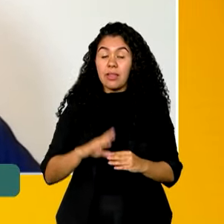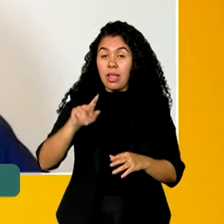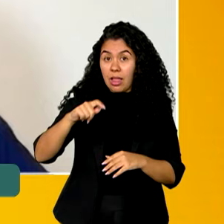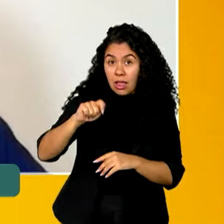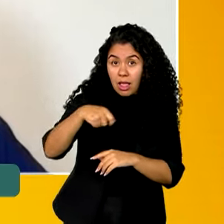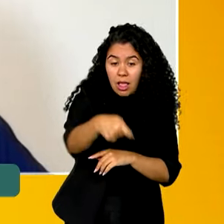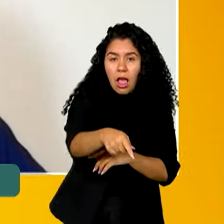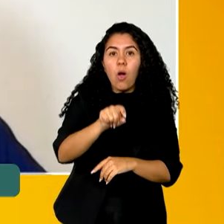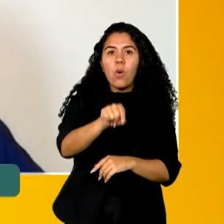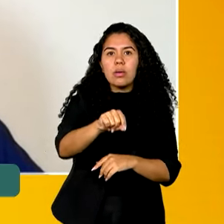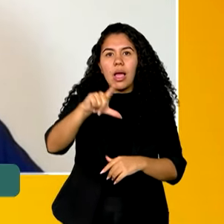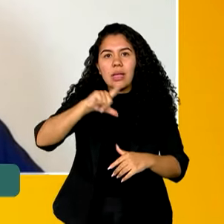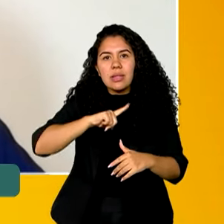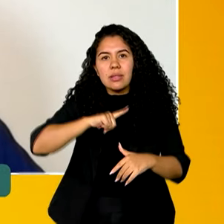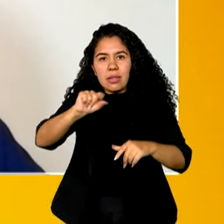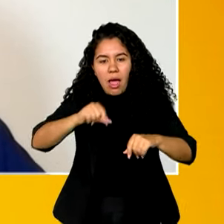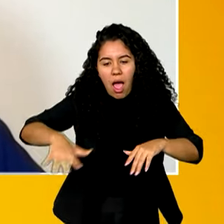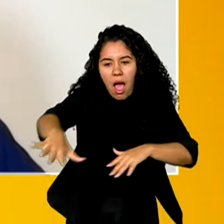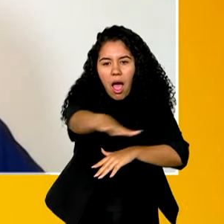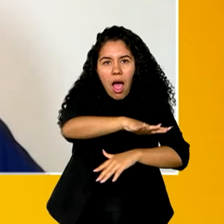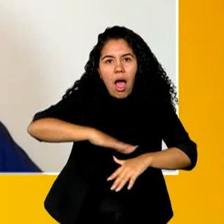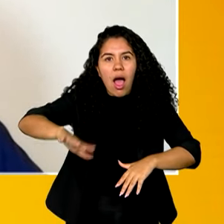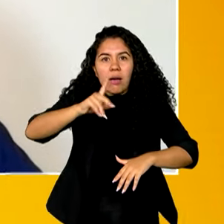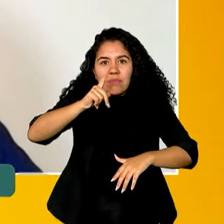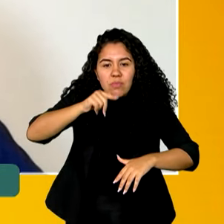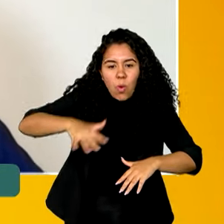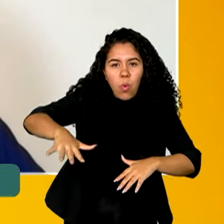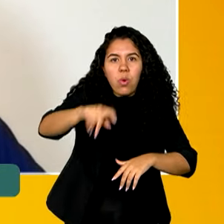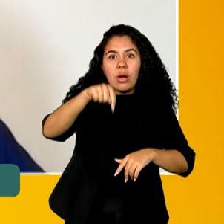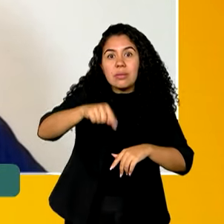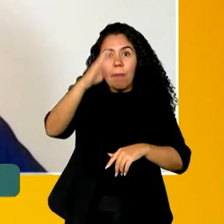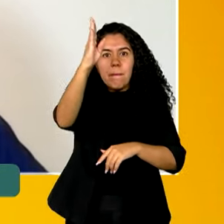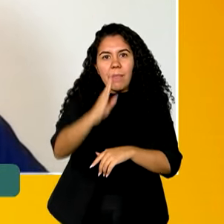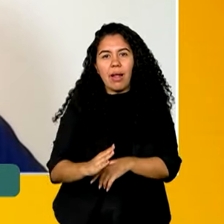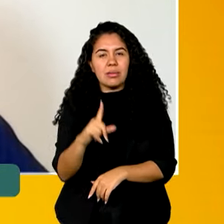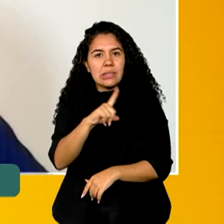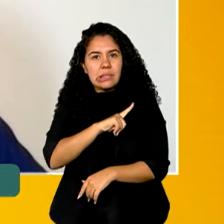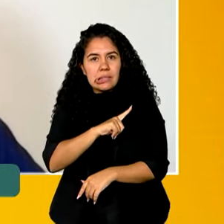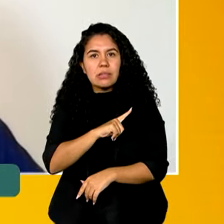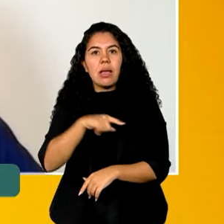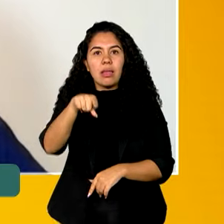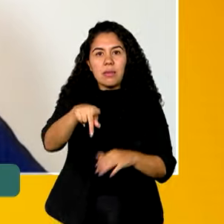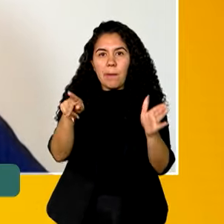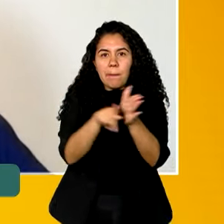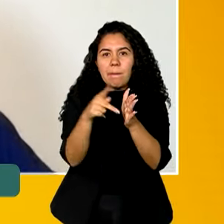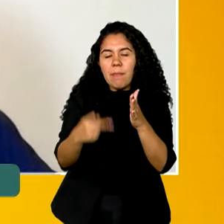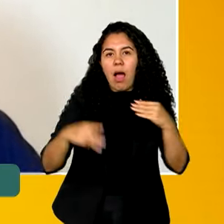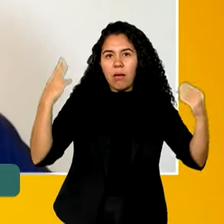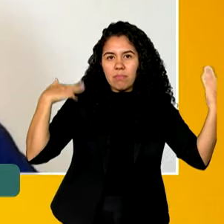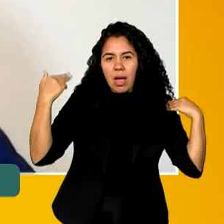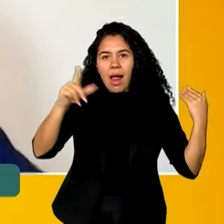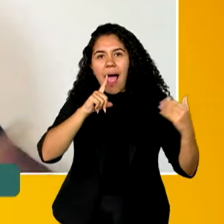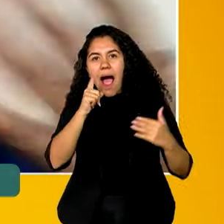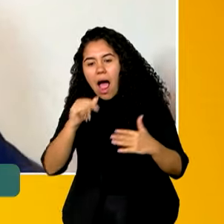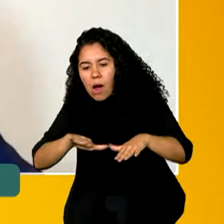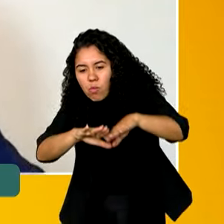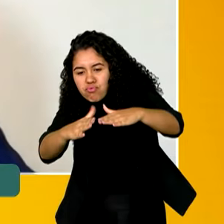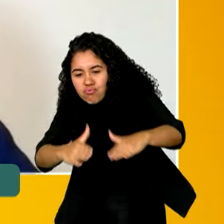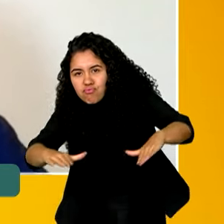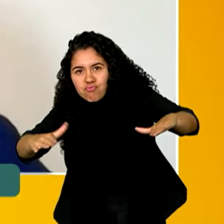Azul é o nosso grande território marinho, né? É o que o Brasil tem como território marinho em suas águas